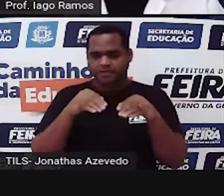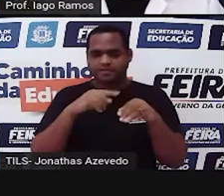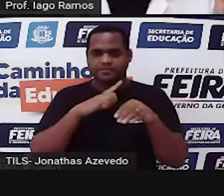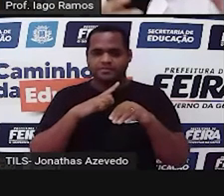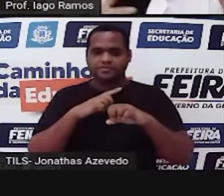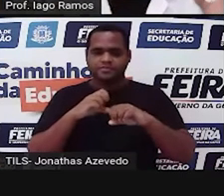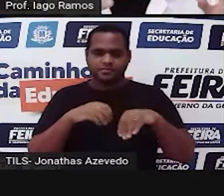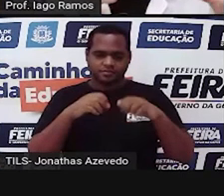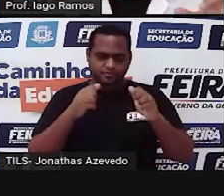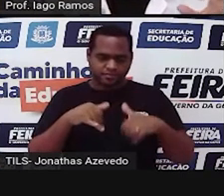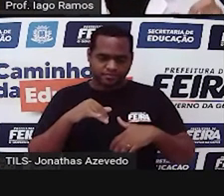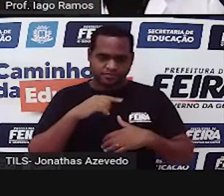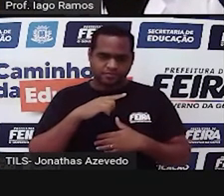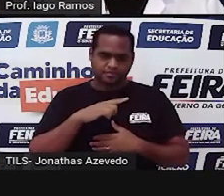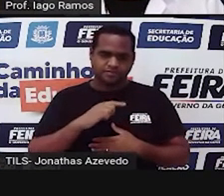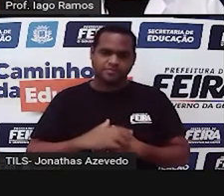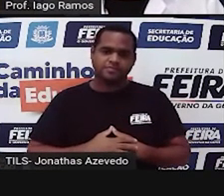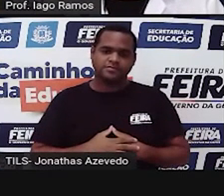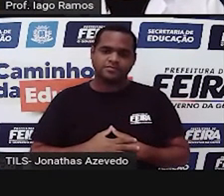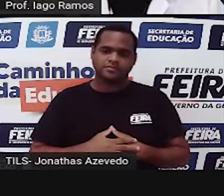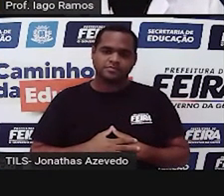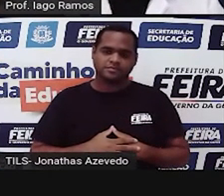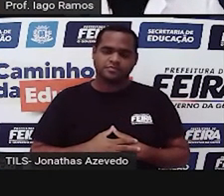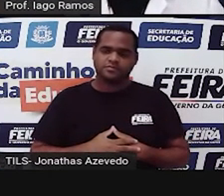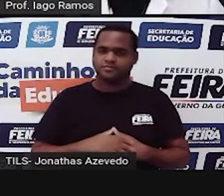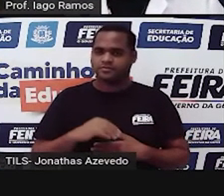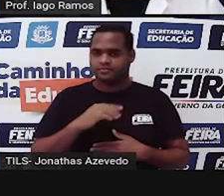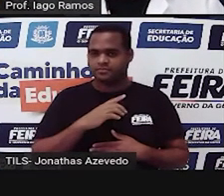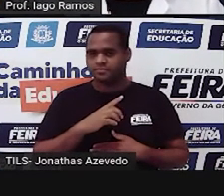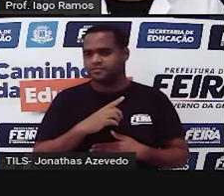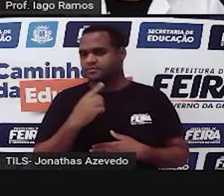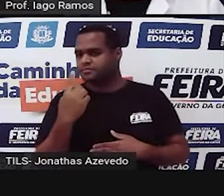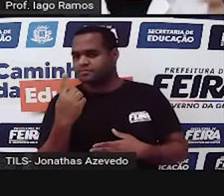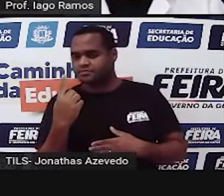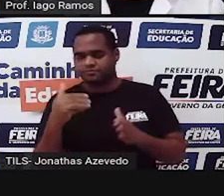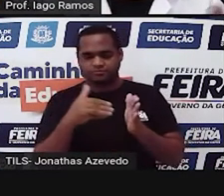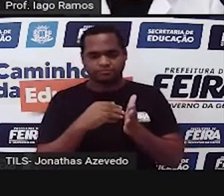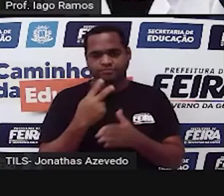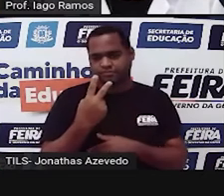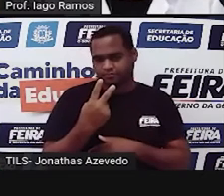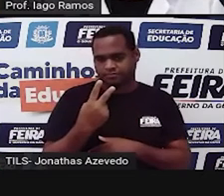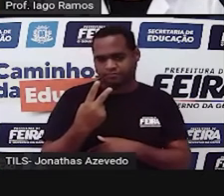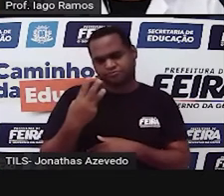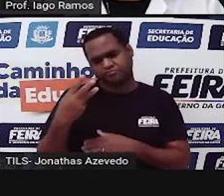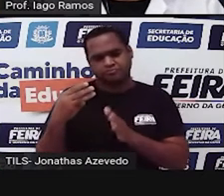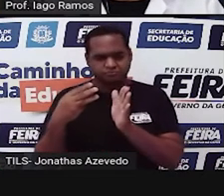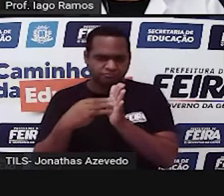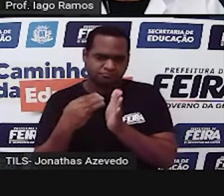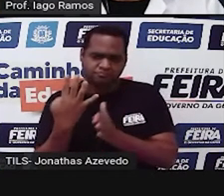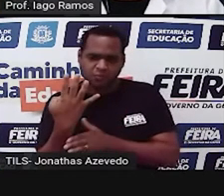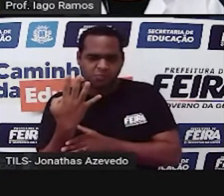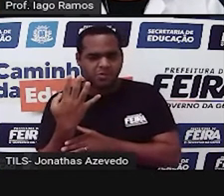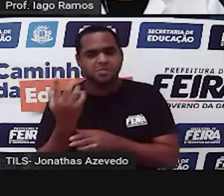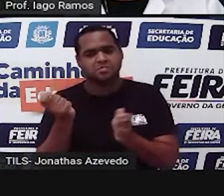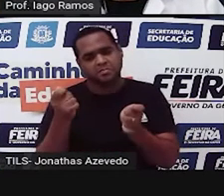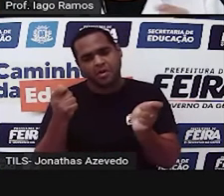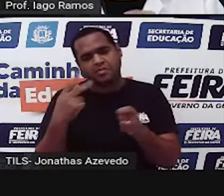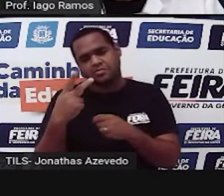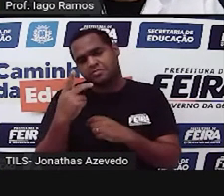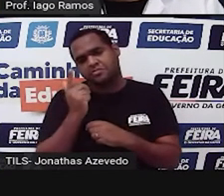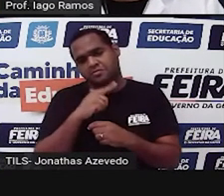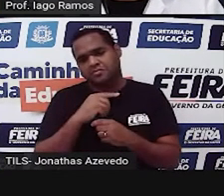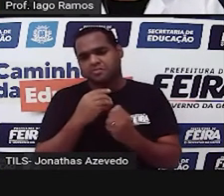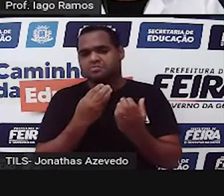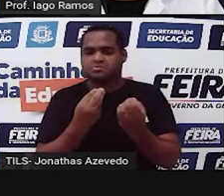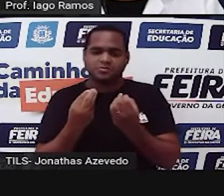Se o seu ficou entre 1 e o 2 ali, quem sabe lá no final da aula já não vai ser o 3 e o 4, né? Maioria